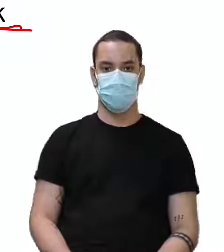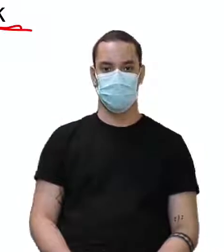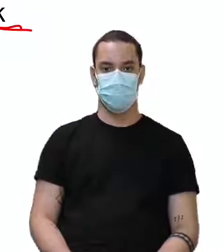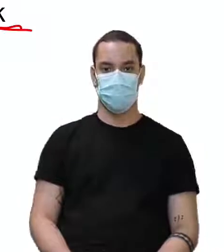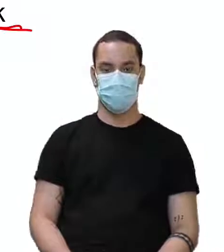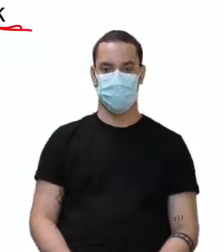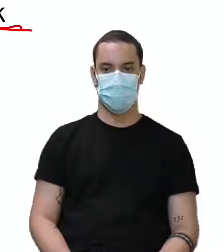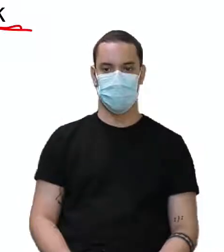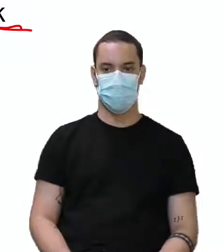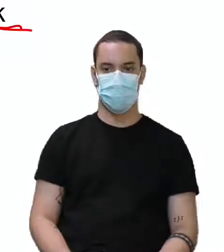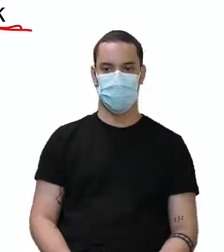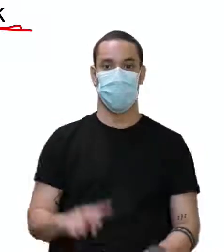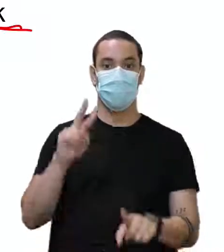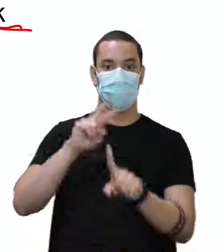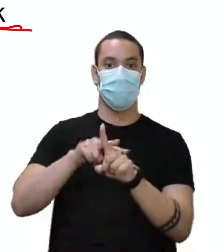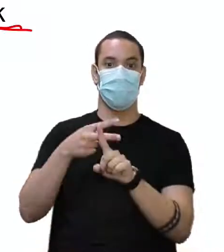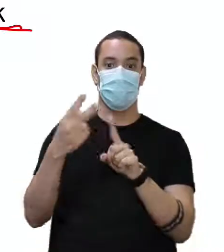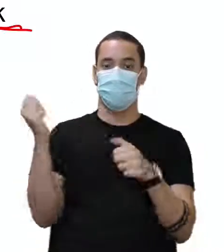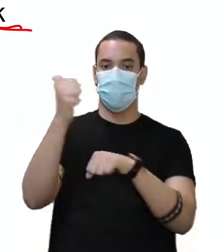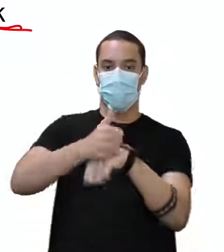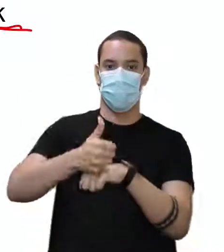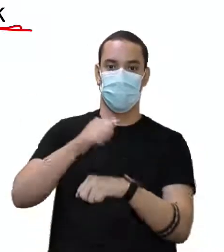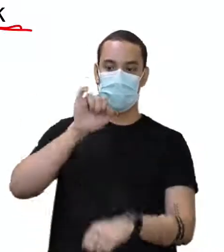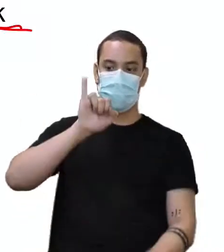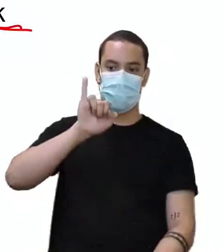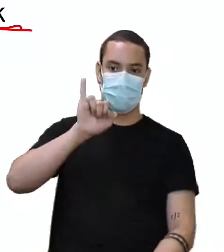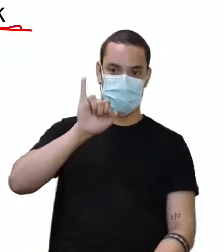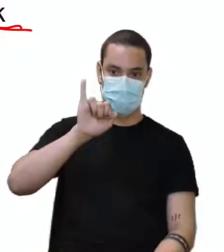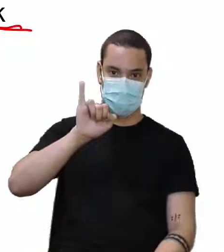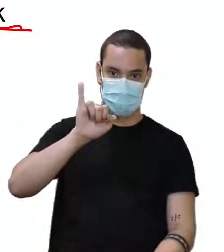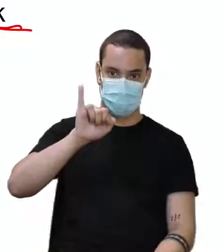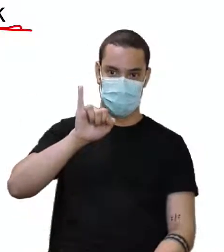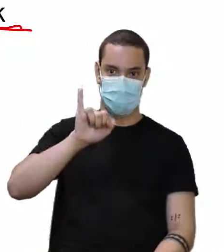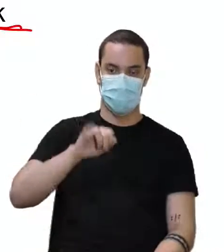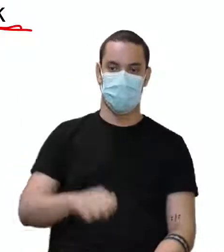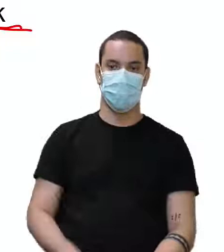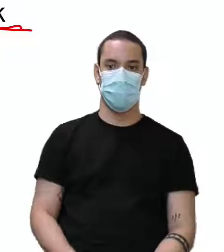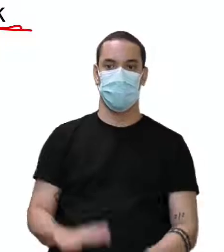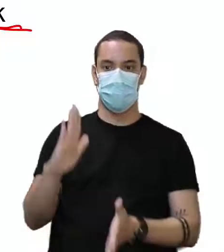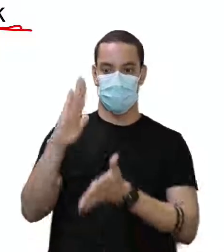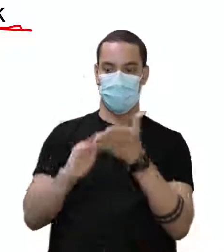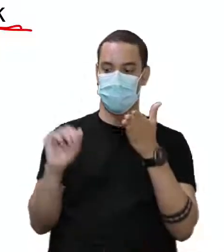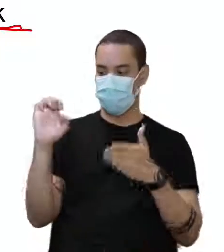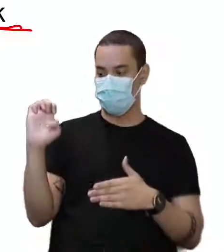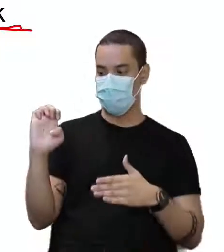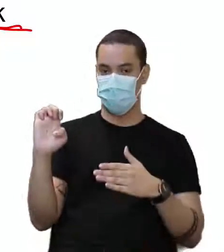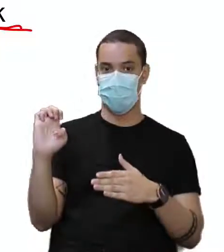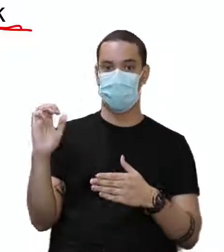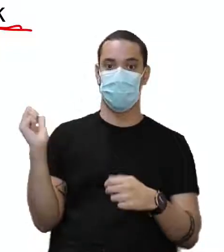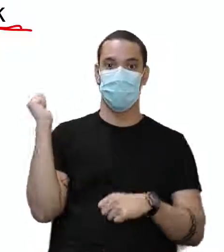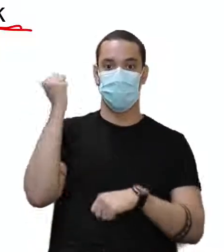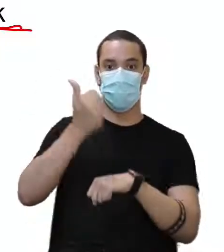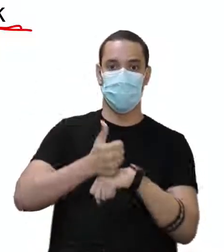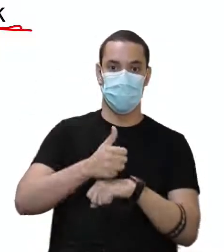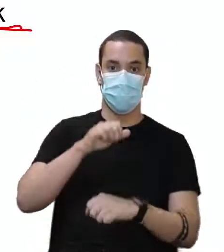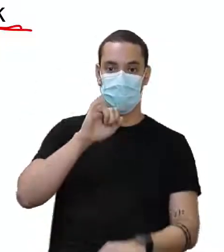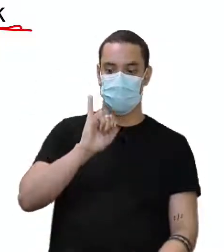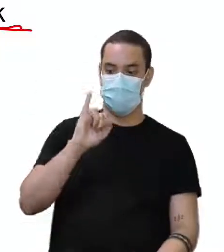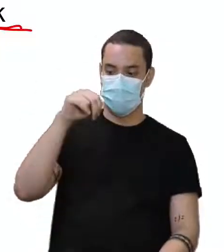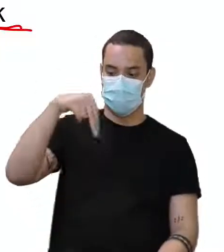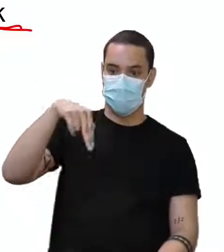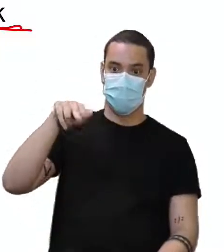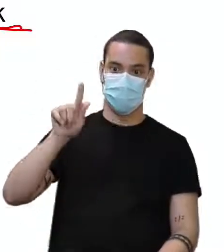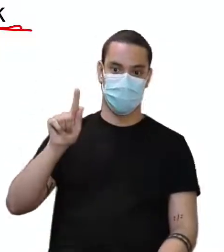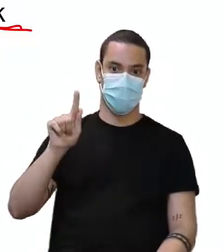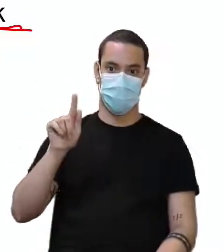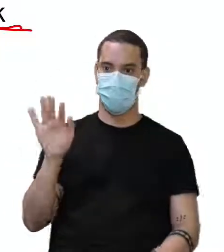Y não, drop the E, a letra E em inglês. E aí, você vai fazer o quê? Você vai colocar o ING no lugar